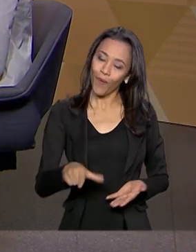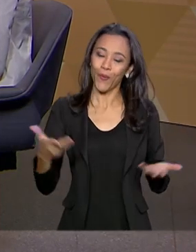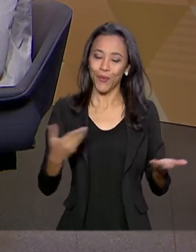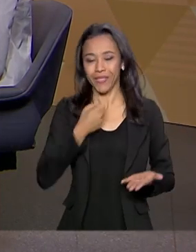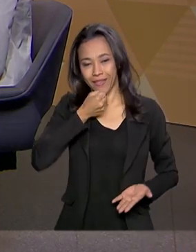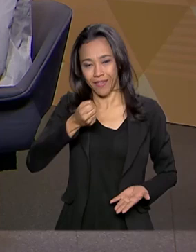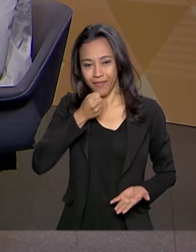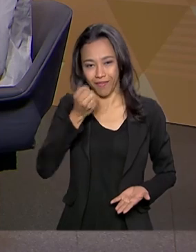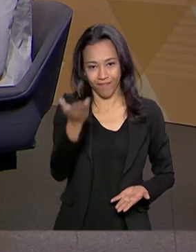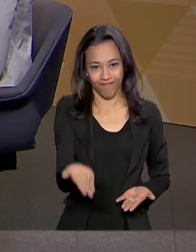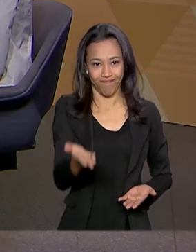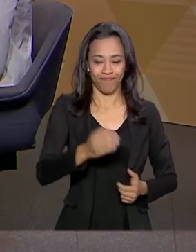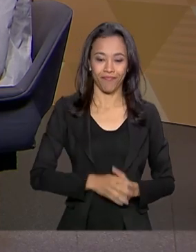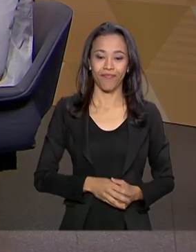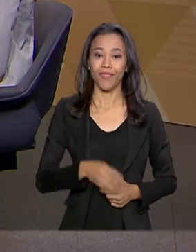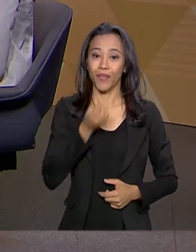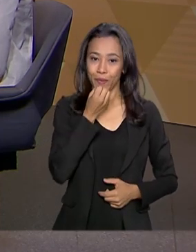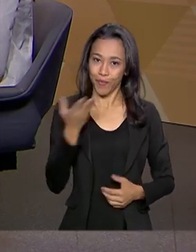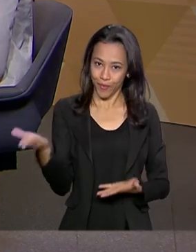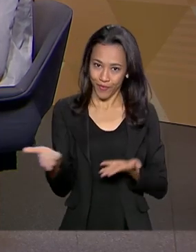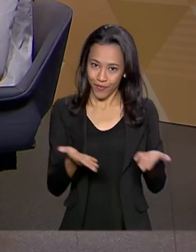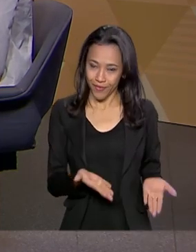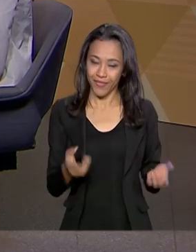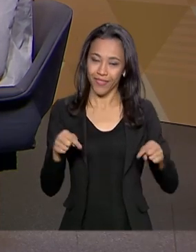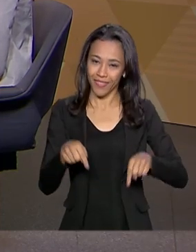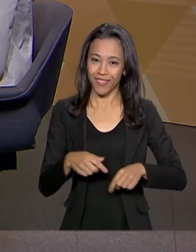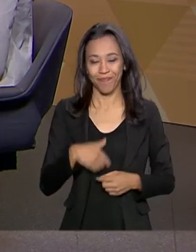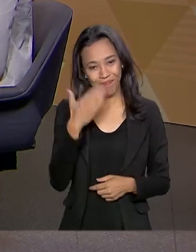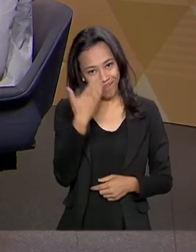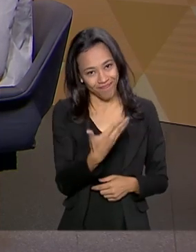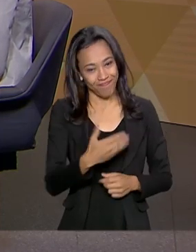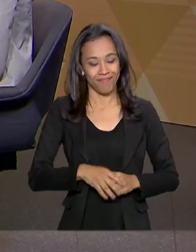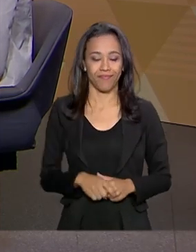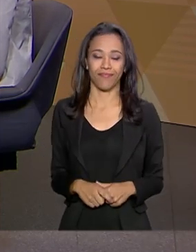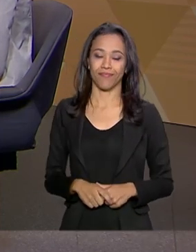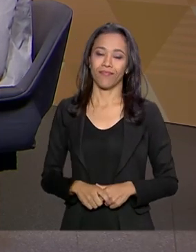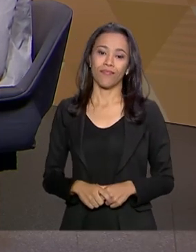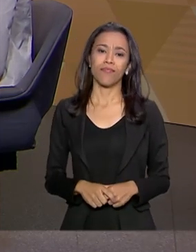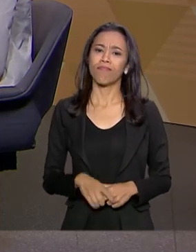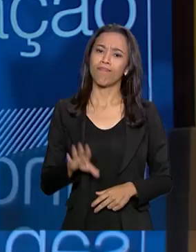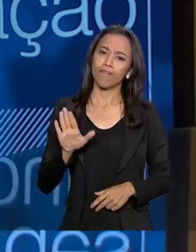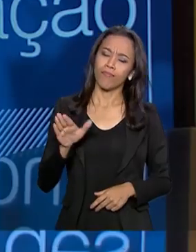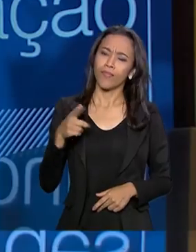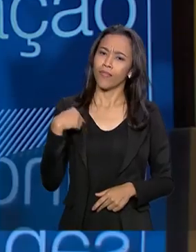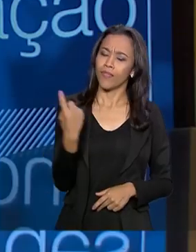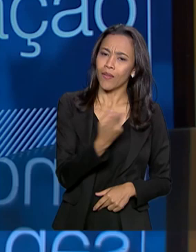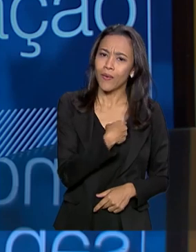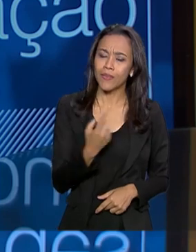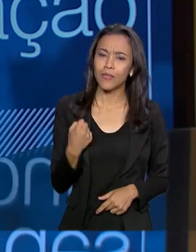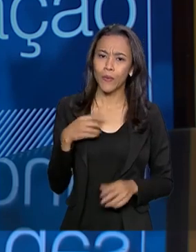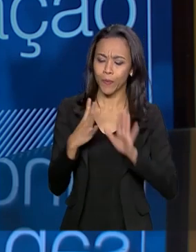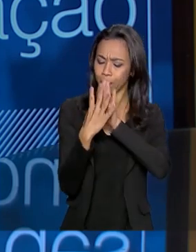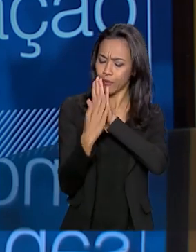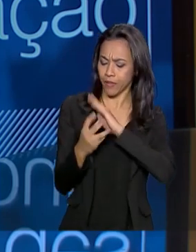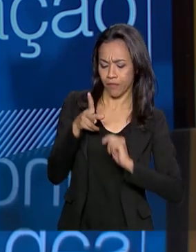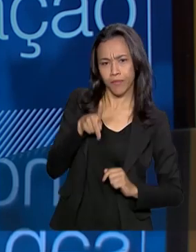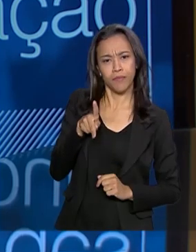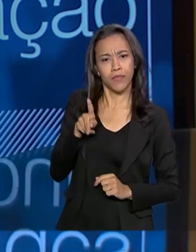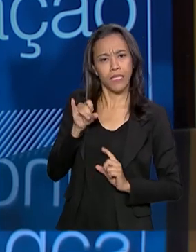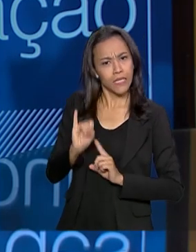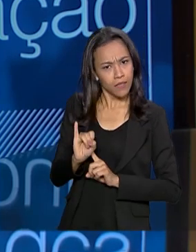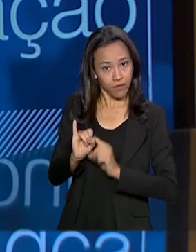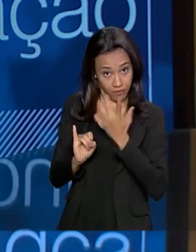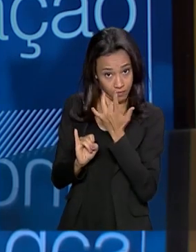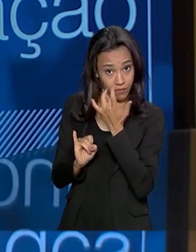Pauta. Seja muito bem-vinda aqui ao Brasil em Pauta, Marta. Obrigada. A gente pode dizer que com o PPI ficou